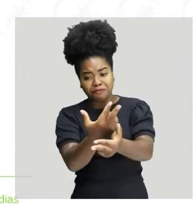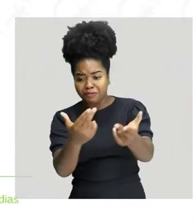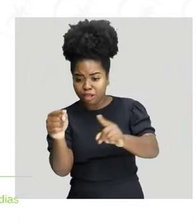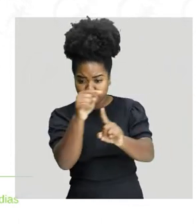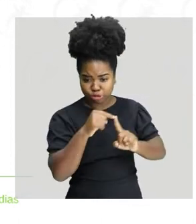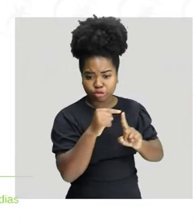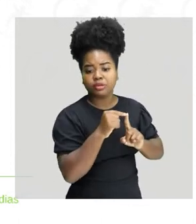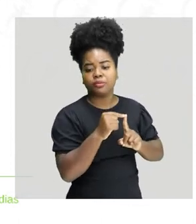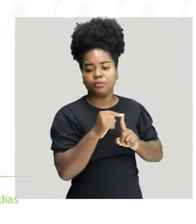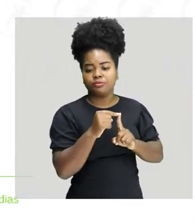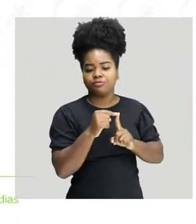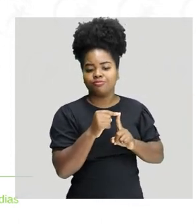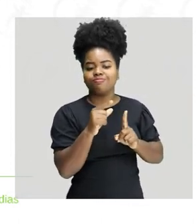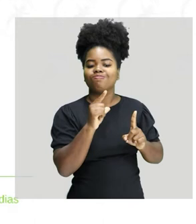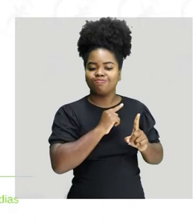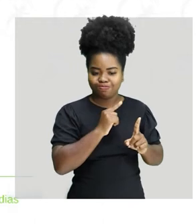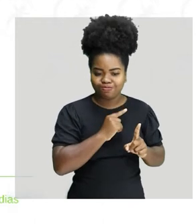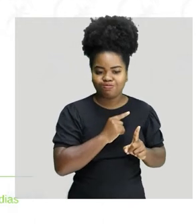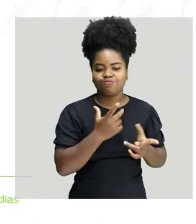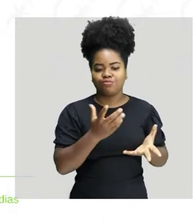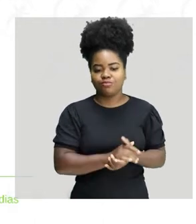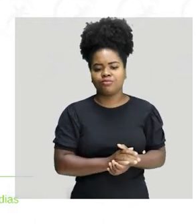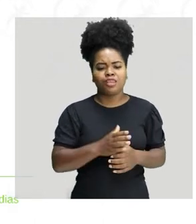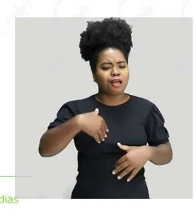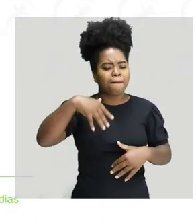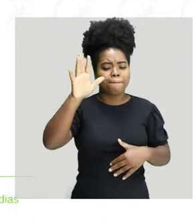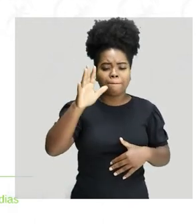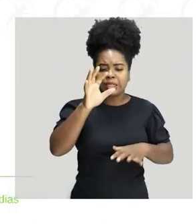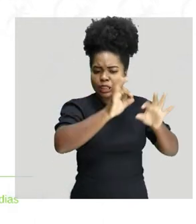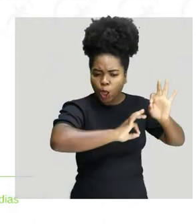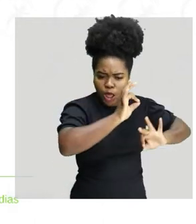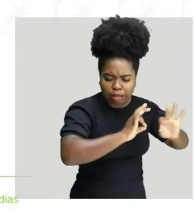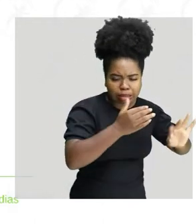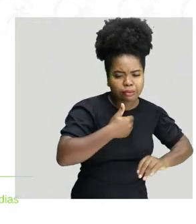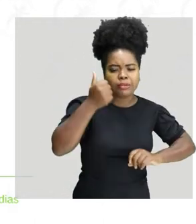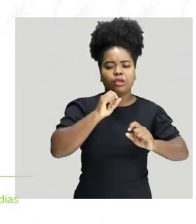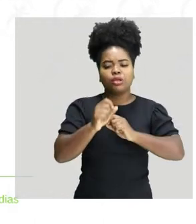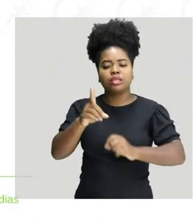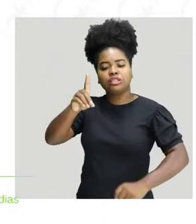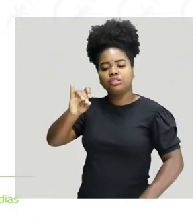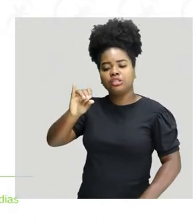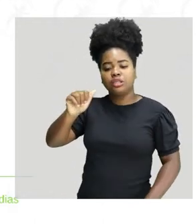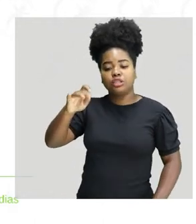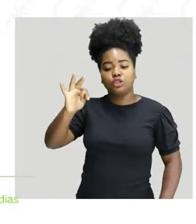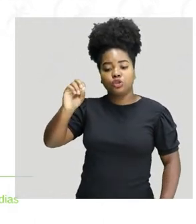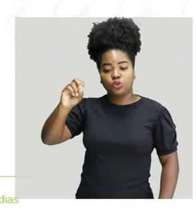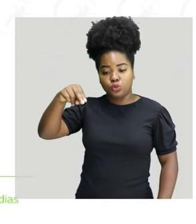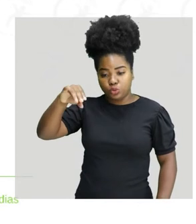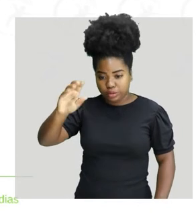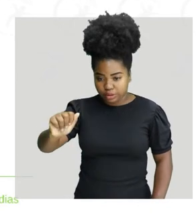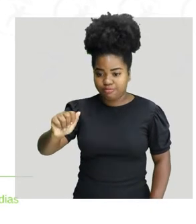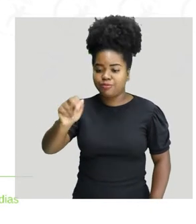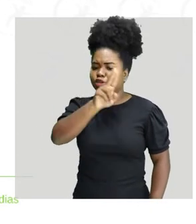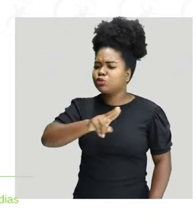existentes, certo? A mais difundida é a escala diatônica, que